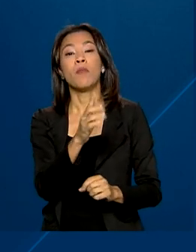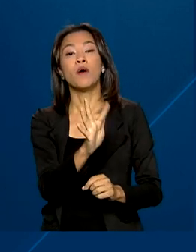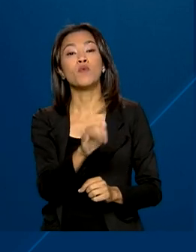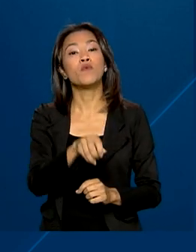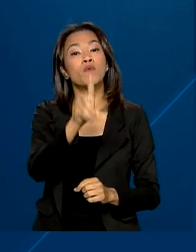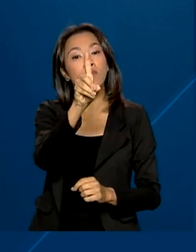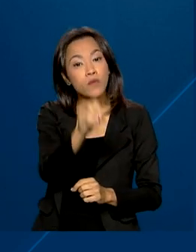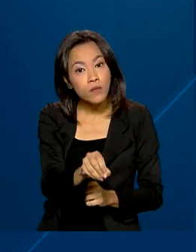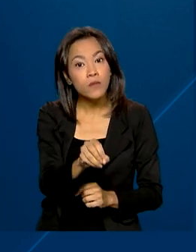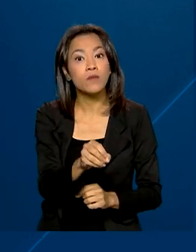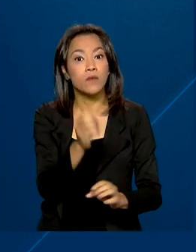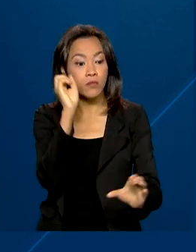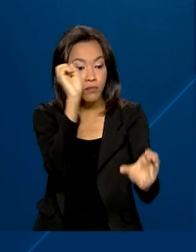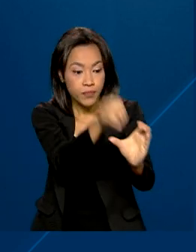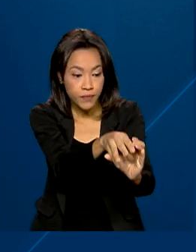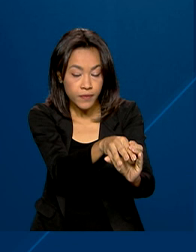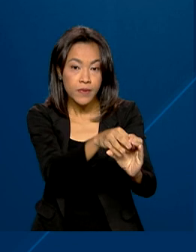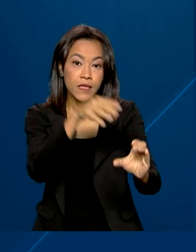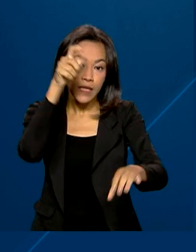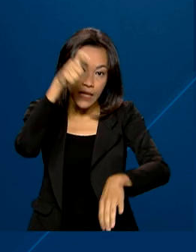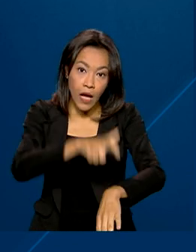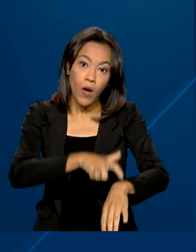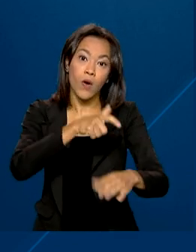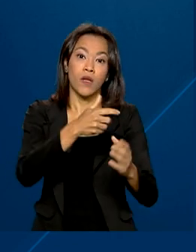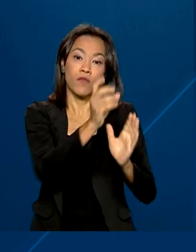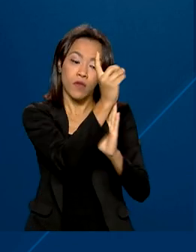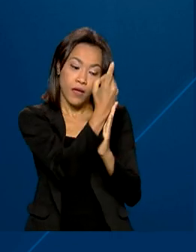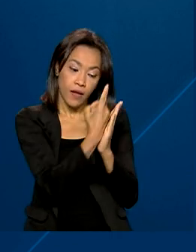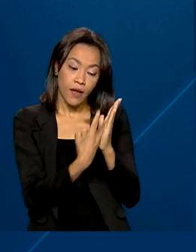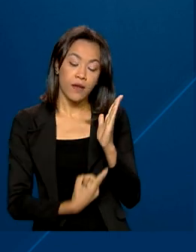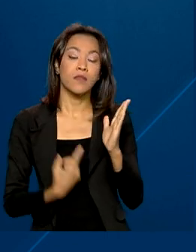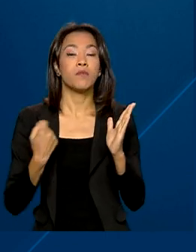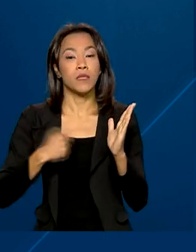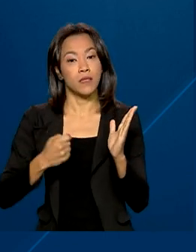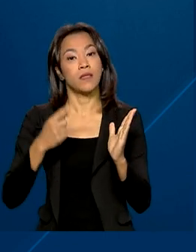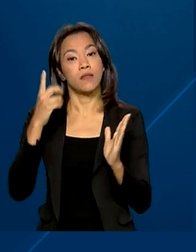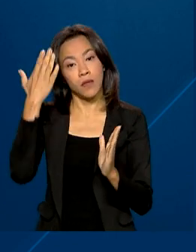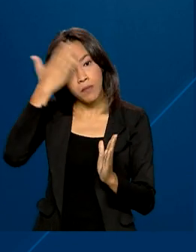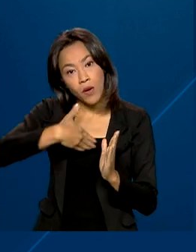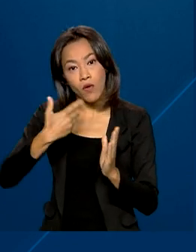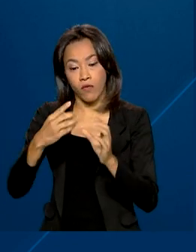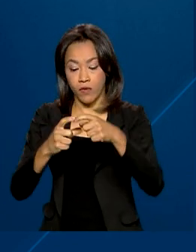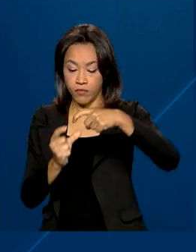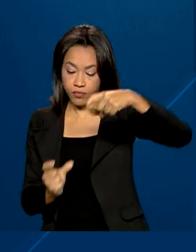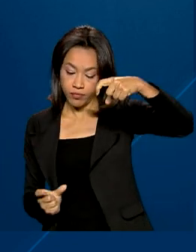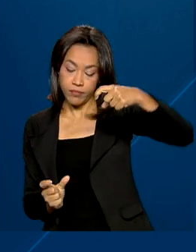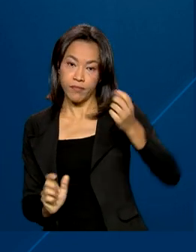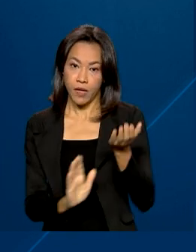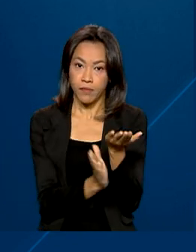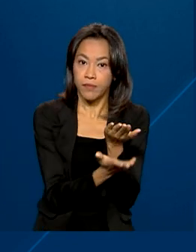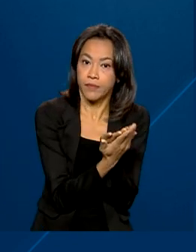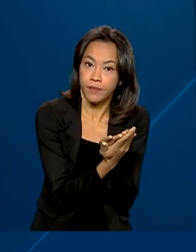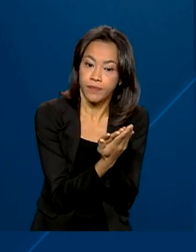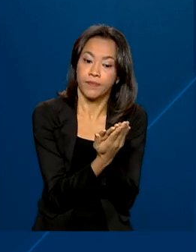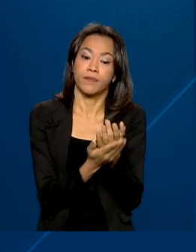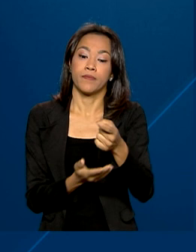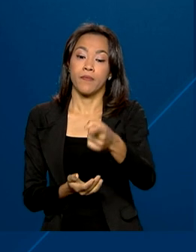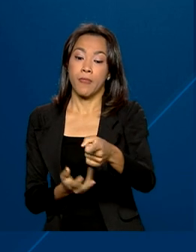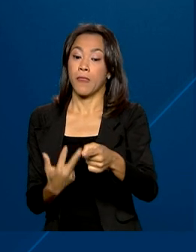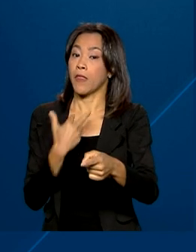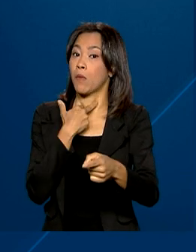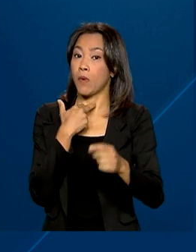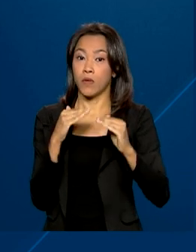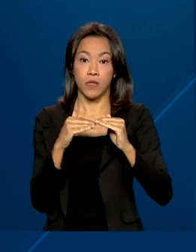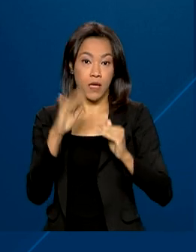declarada no momento da apuração do imposto de renda, com os recibos em mãos. A dedução da pessoa jurídica não pode